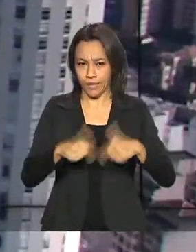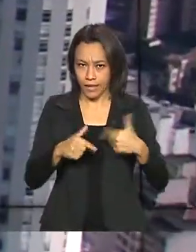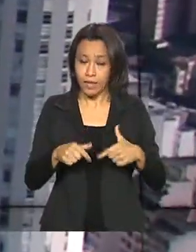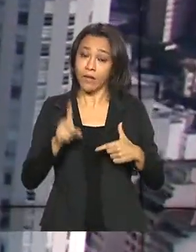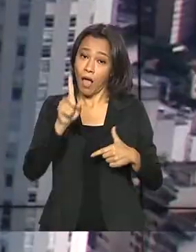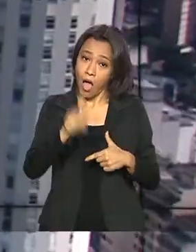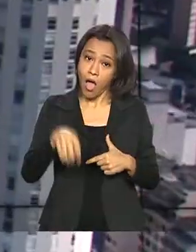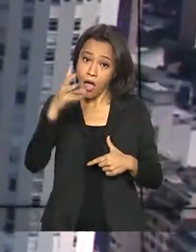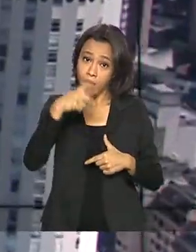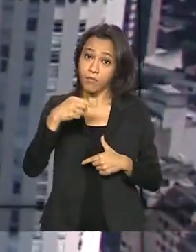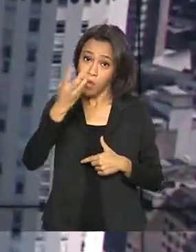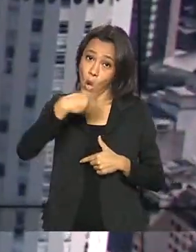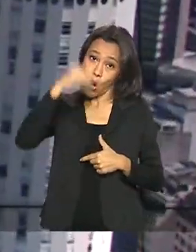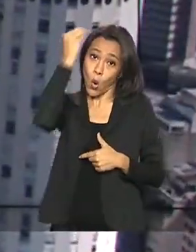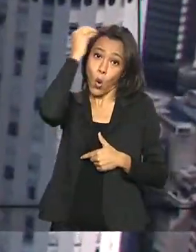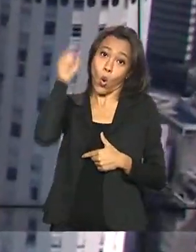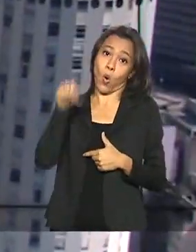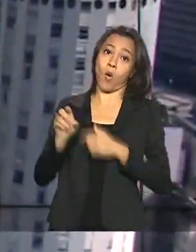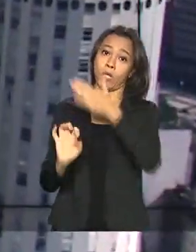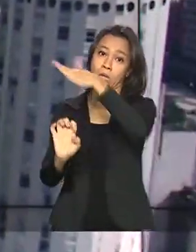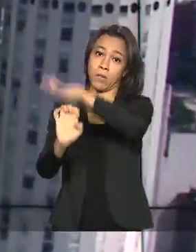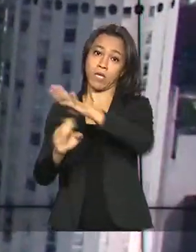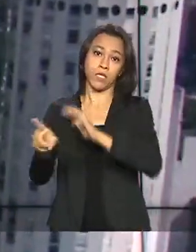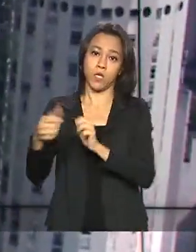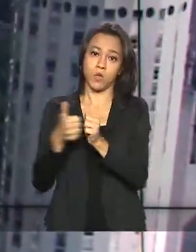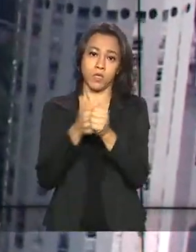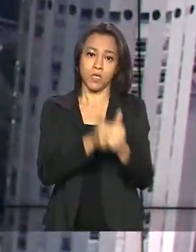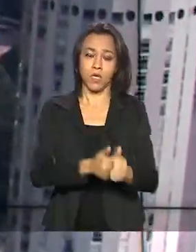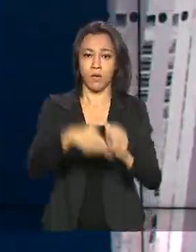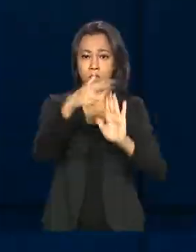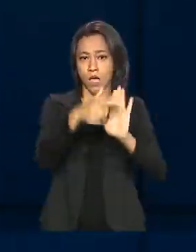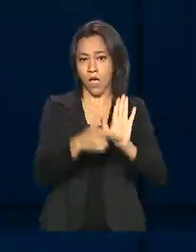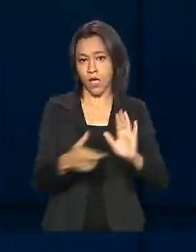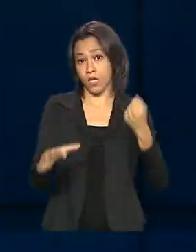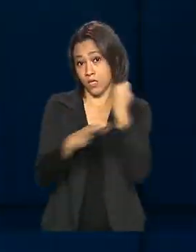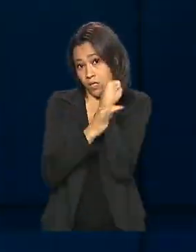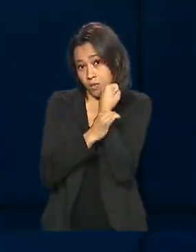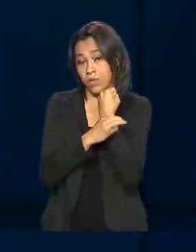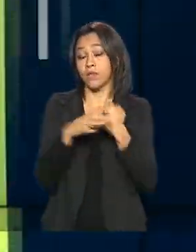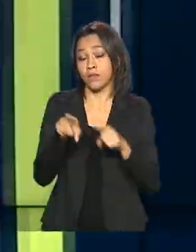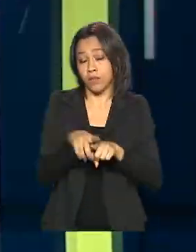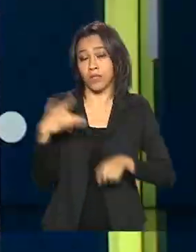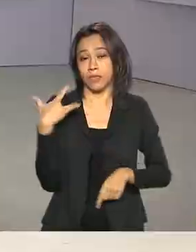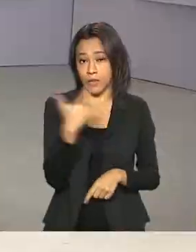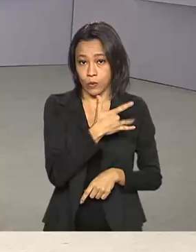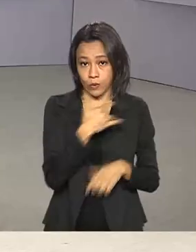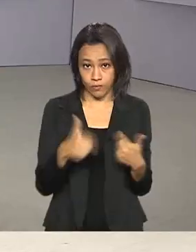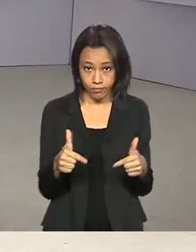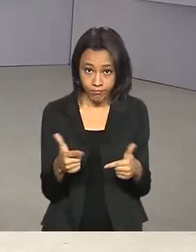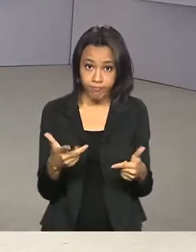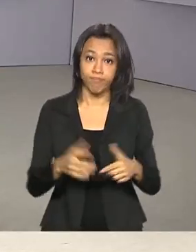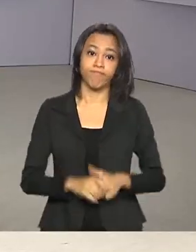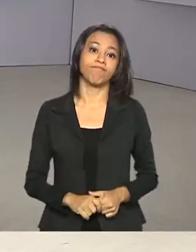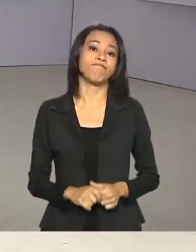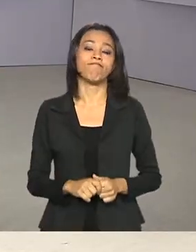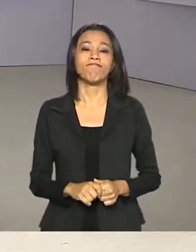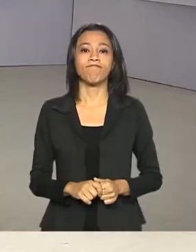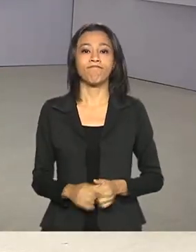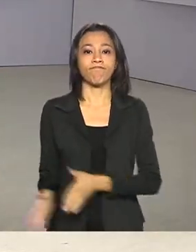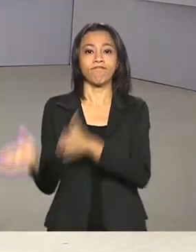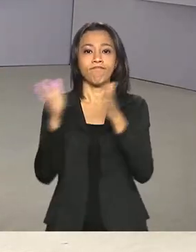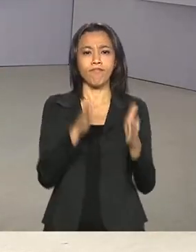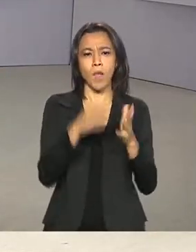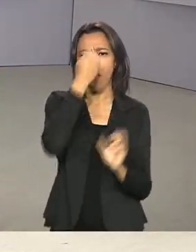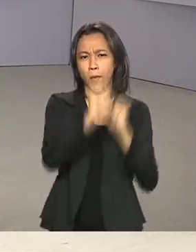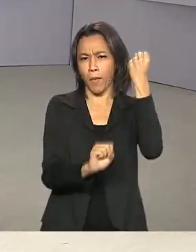culpa do empregador, que descumpriu normas de segurança e saúde do trabalho. E a produção